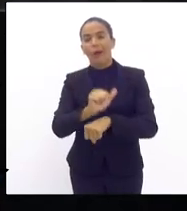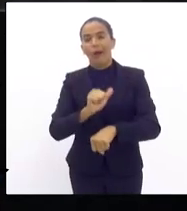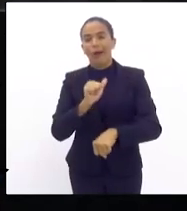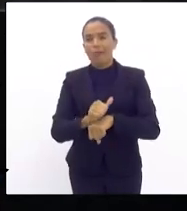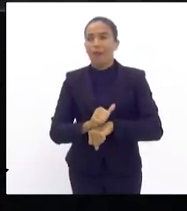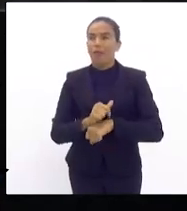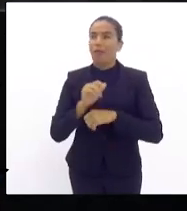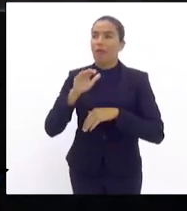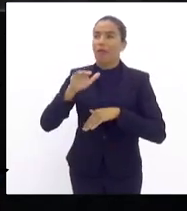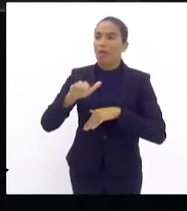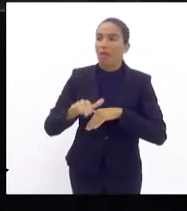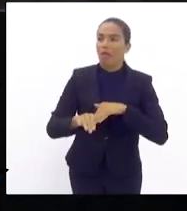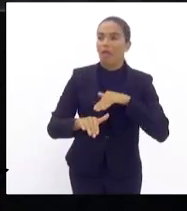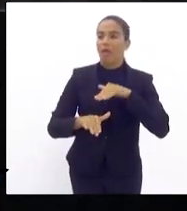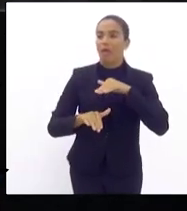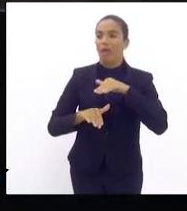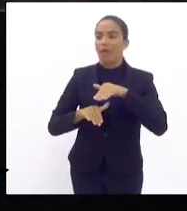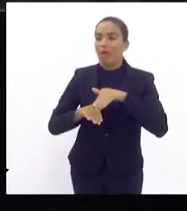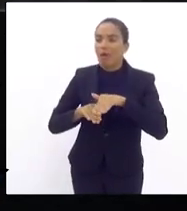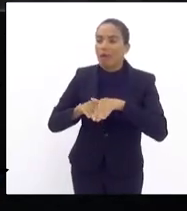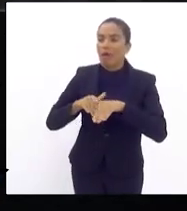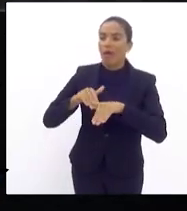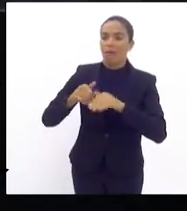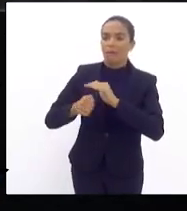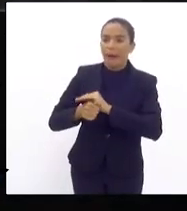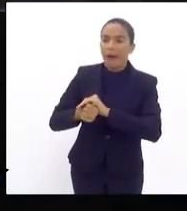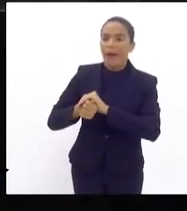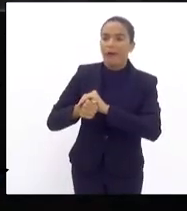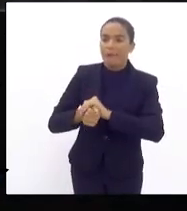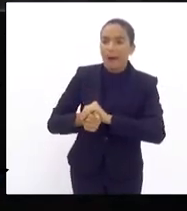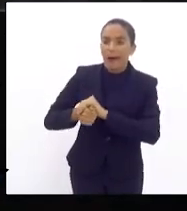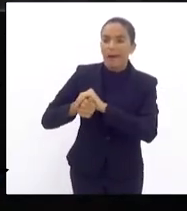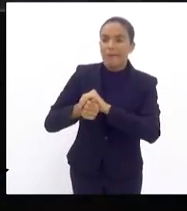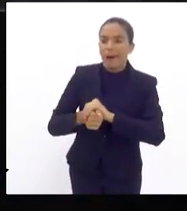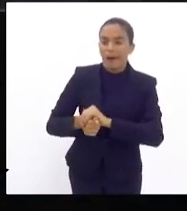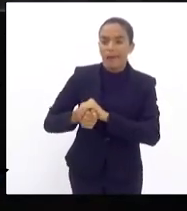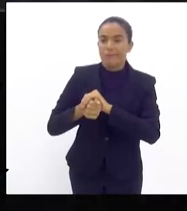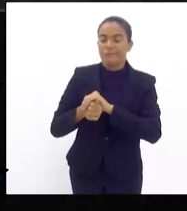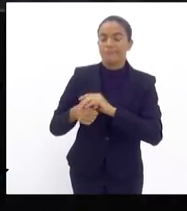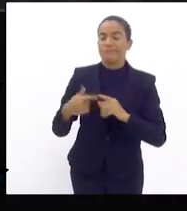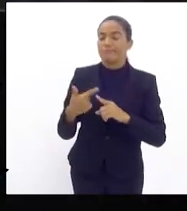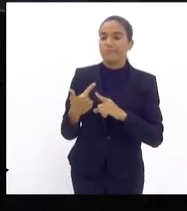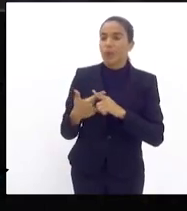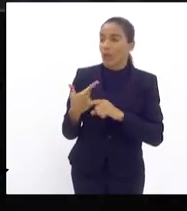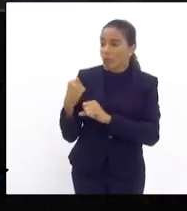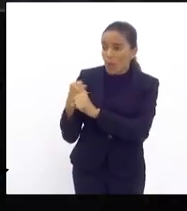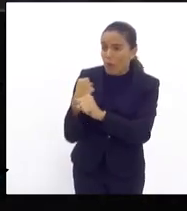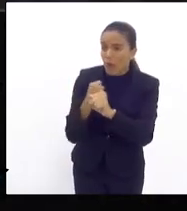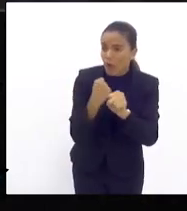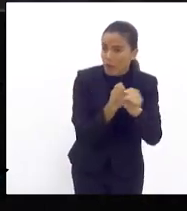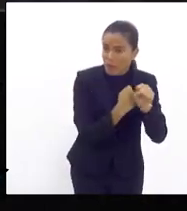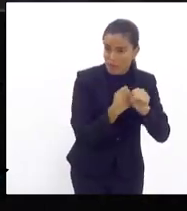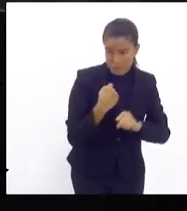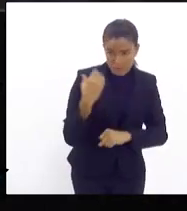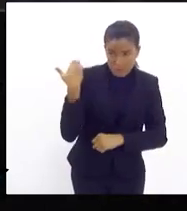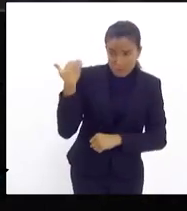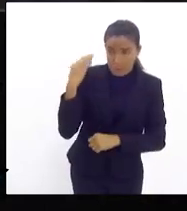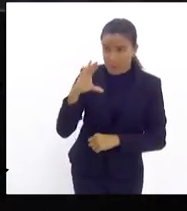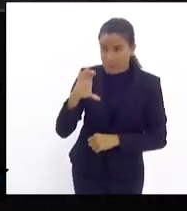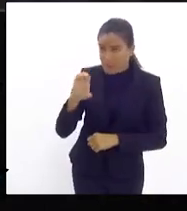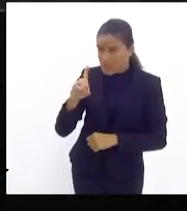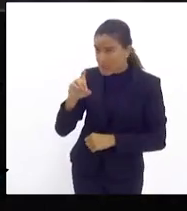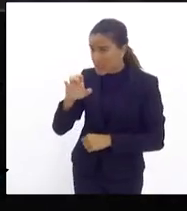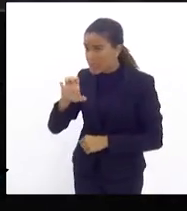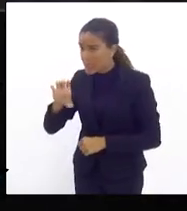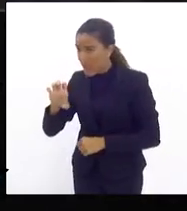morosidade que se indagava da CEDAI por não executar as obras e olha que a CEDAI ainda gerava lucro só que